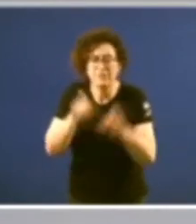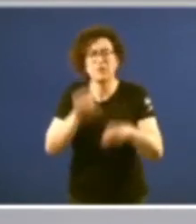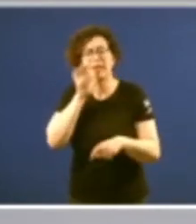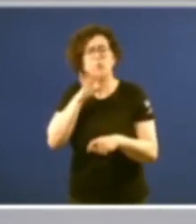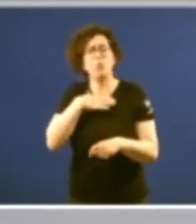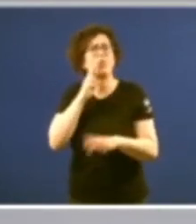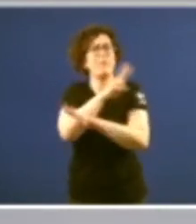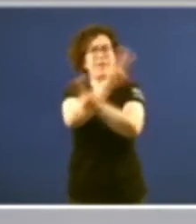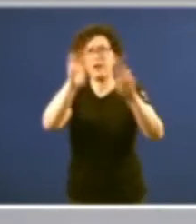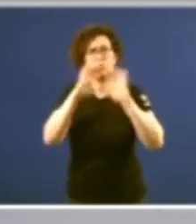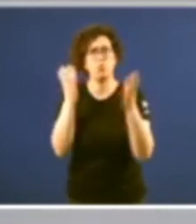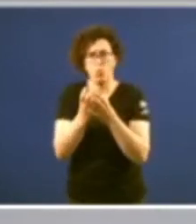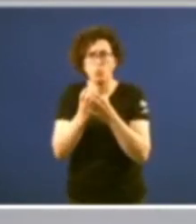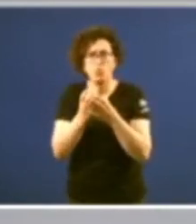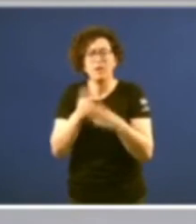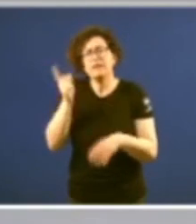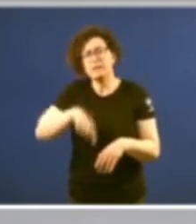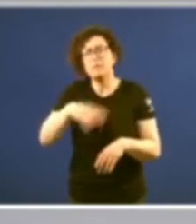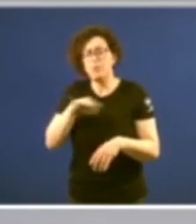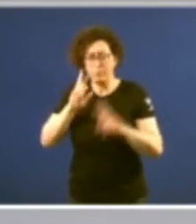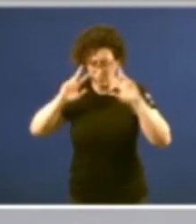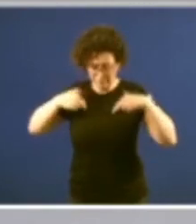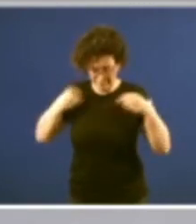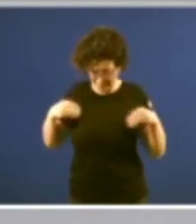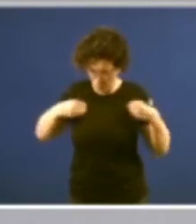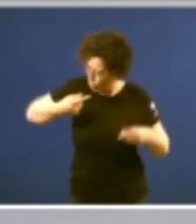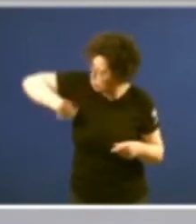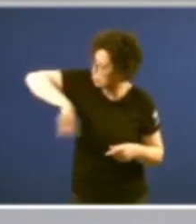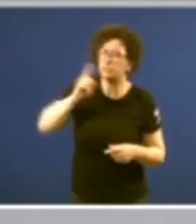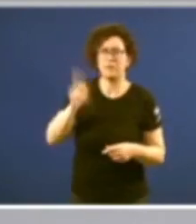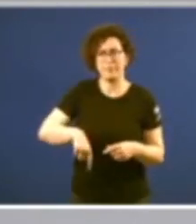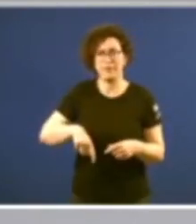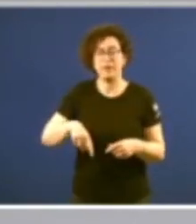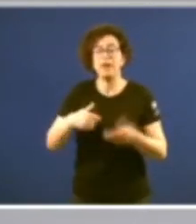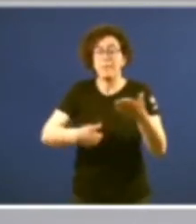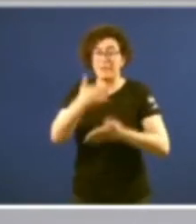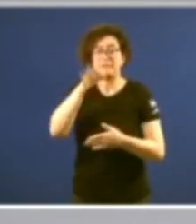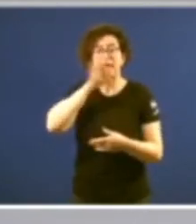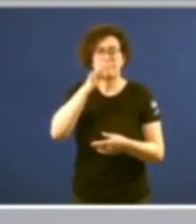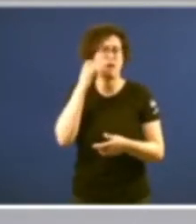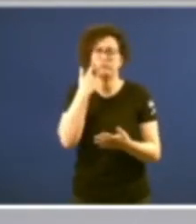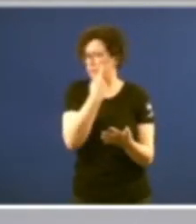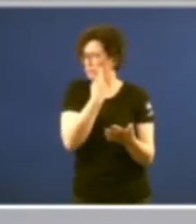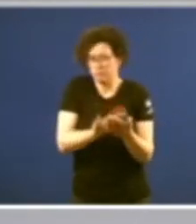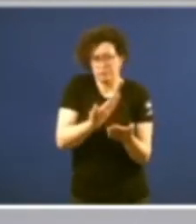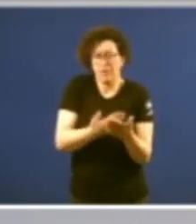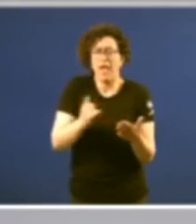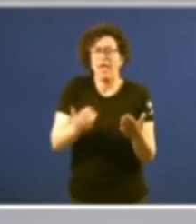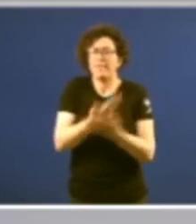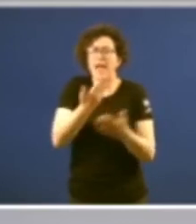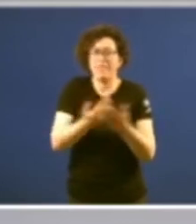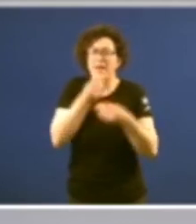mundo e tamén pudemos vernos a nos mesmos A prensa galega da fé da historia cotían dos momentos